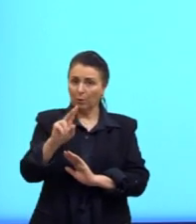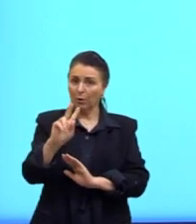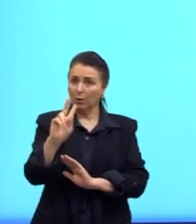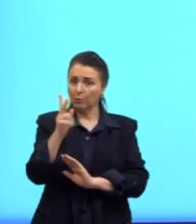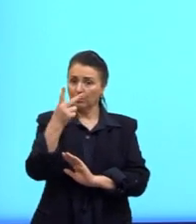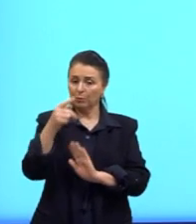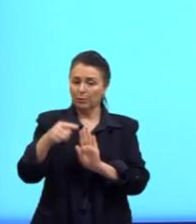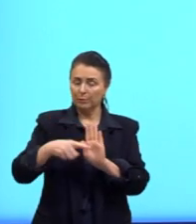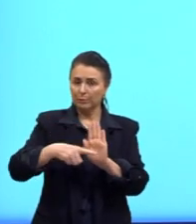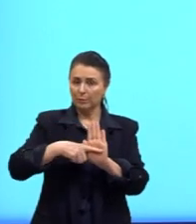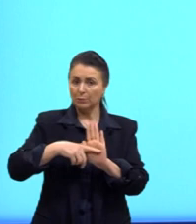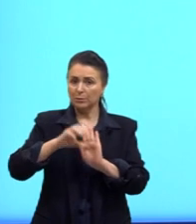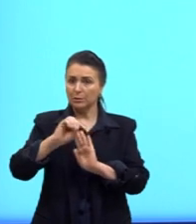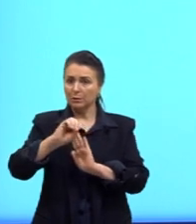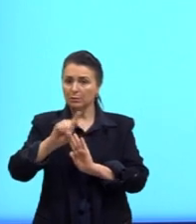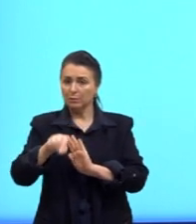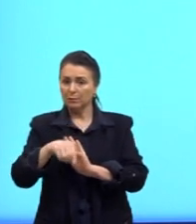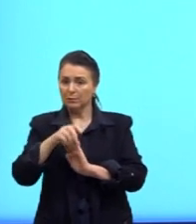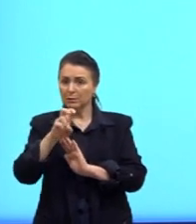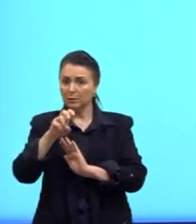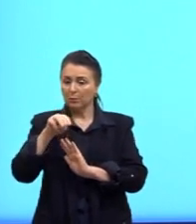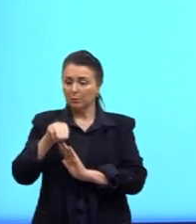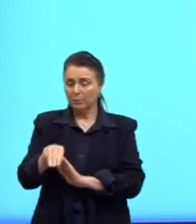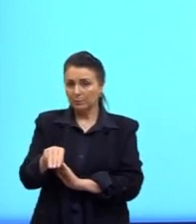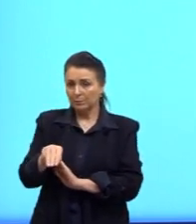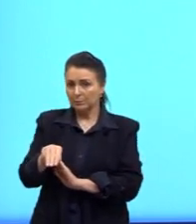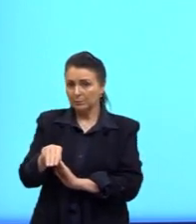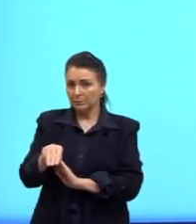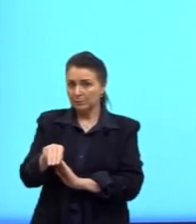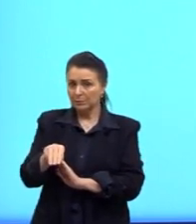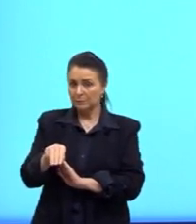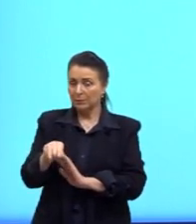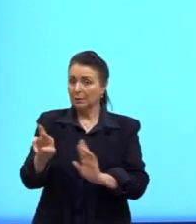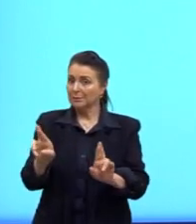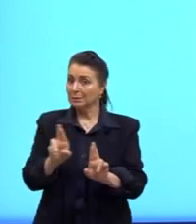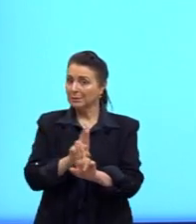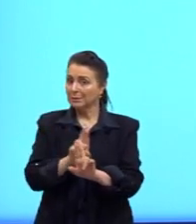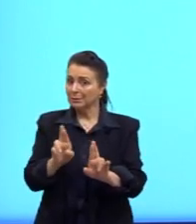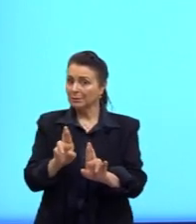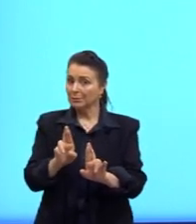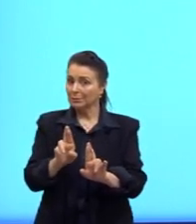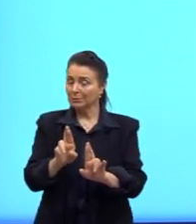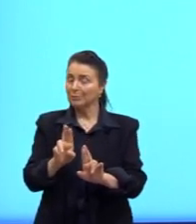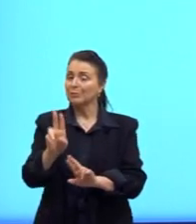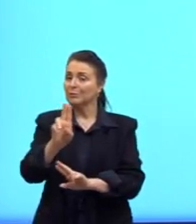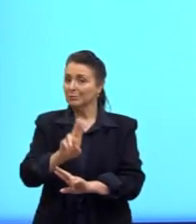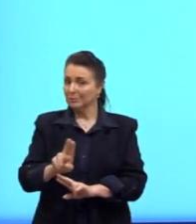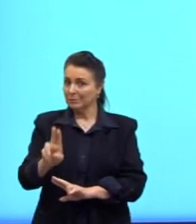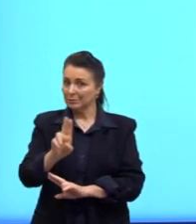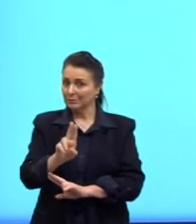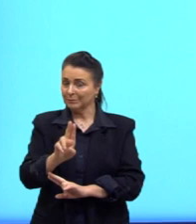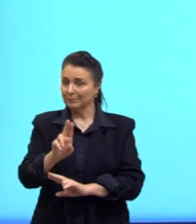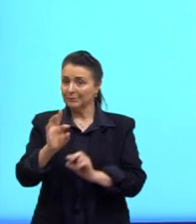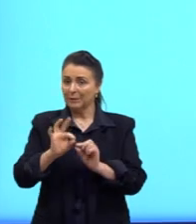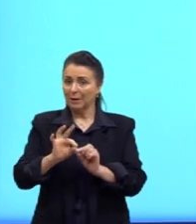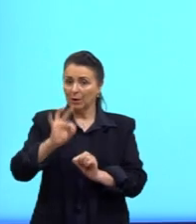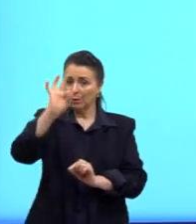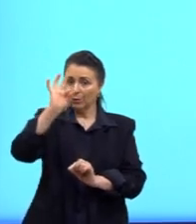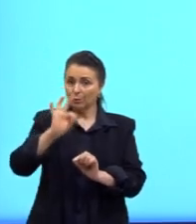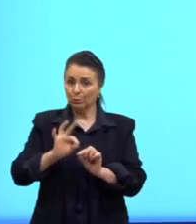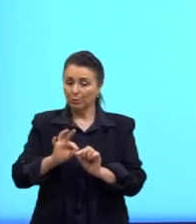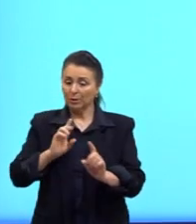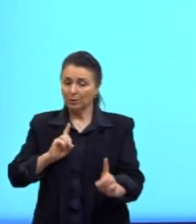menos 0,5 metros. Essa relação que nós vamos utilizar. Sendo que a altura nós